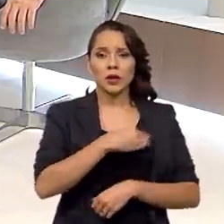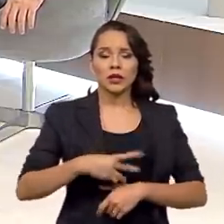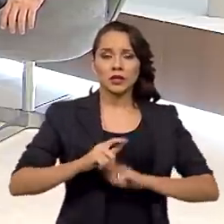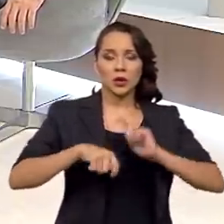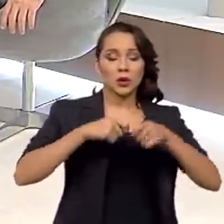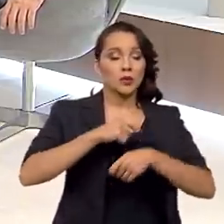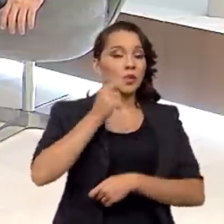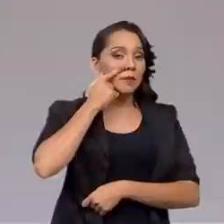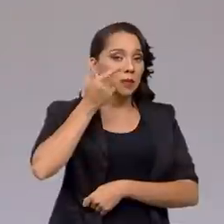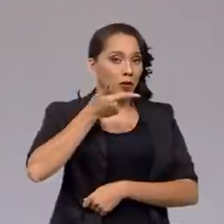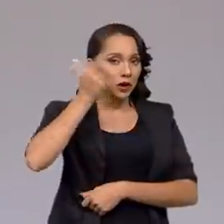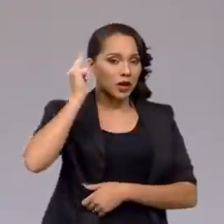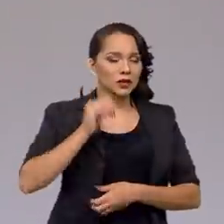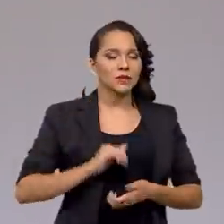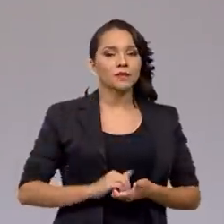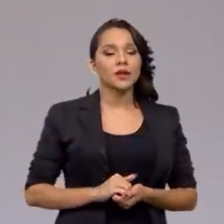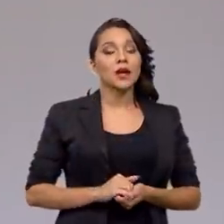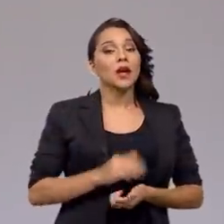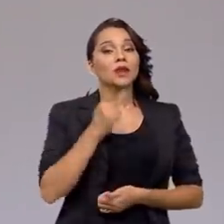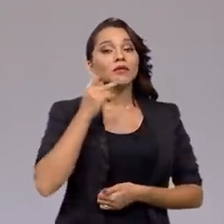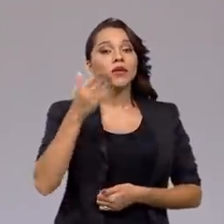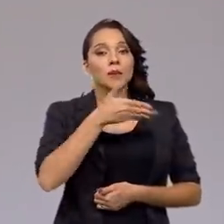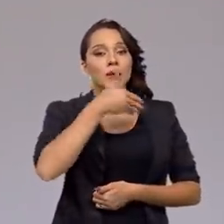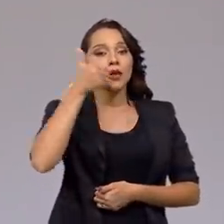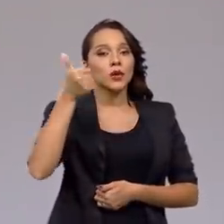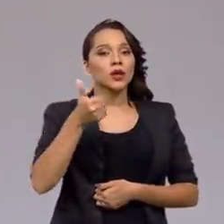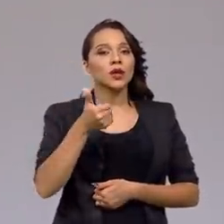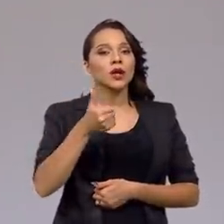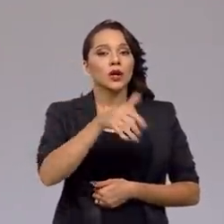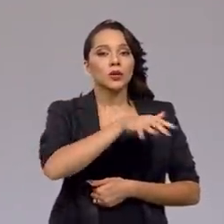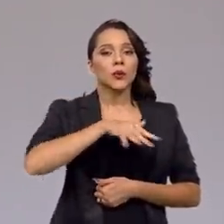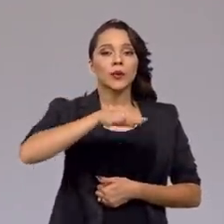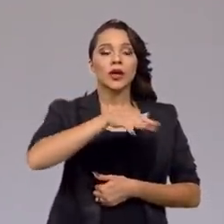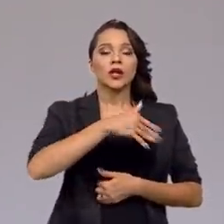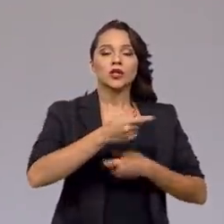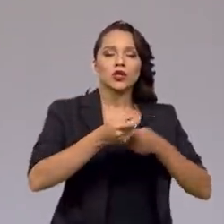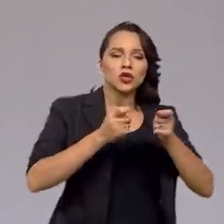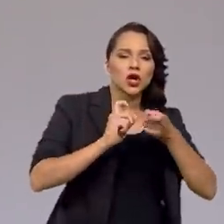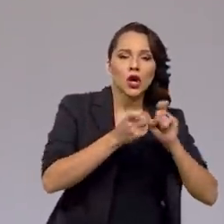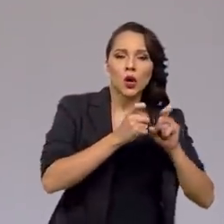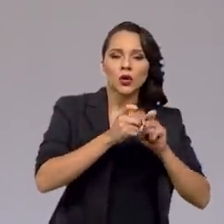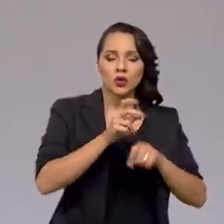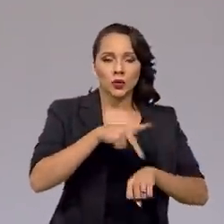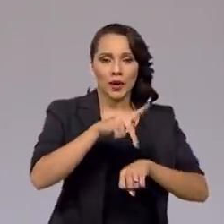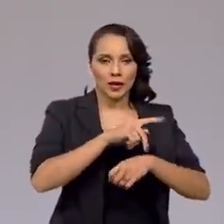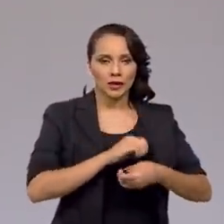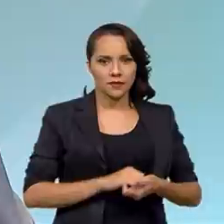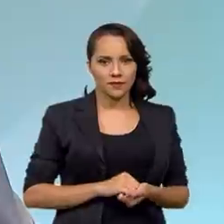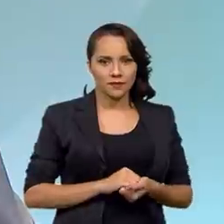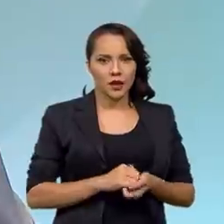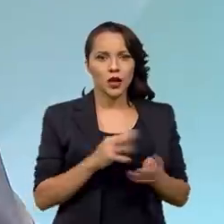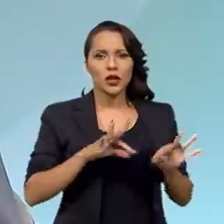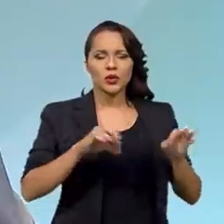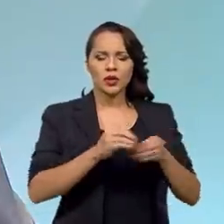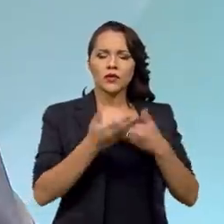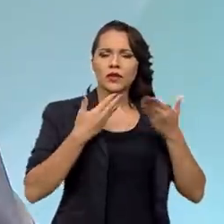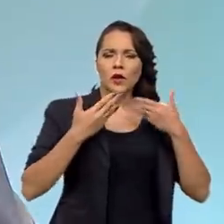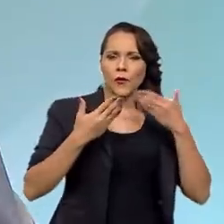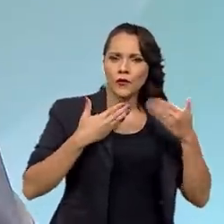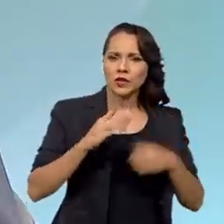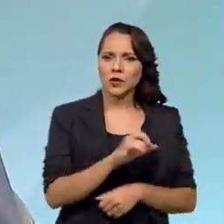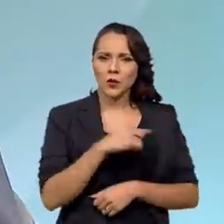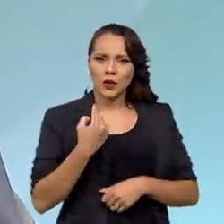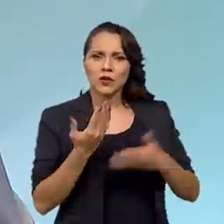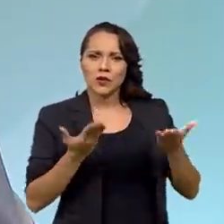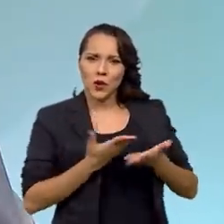o Paulo Guedes, ele falou sobre a melhoria do ambiente de negócio no país. Tudo isso que você, tudo isso que o senhor está conversando conosco